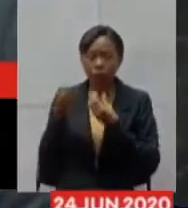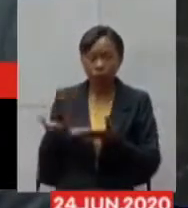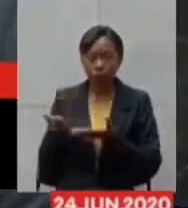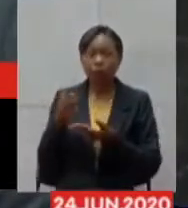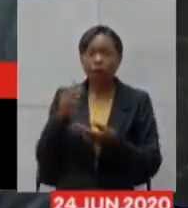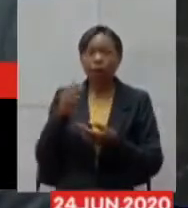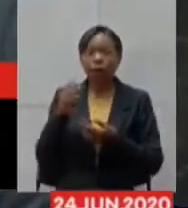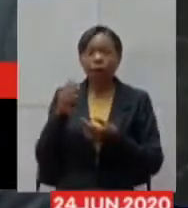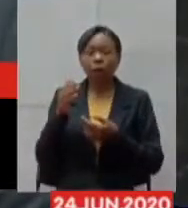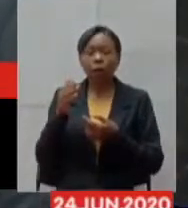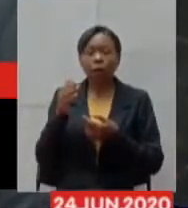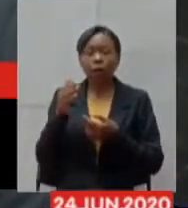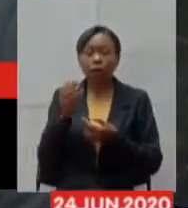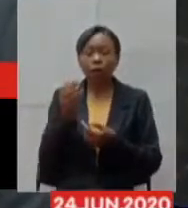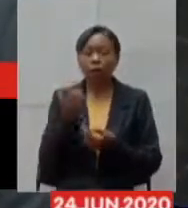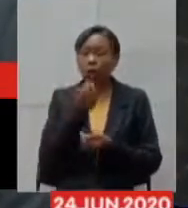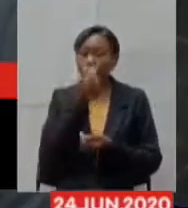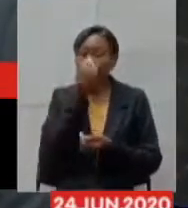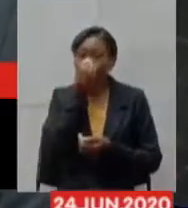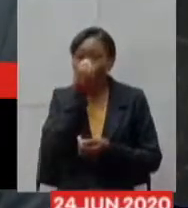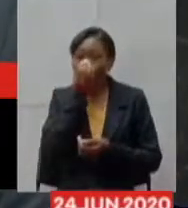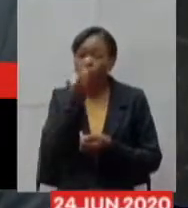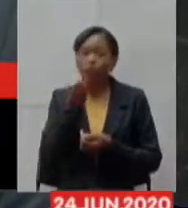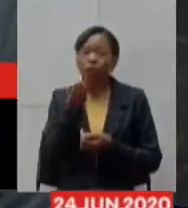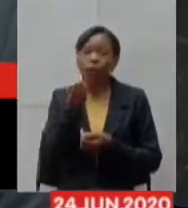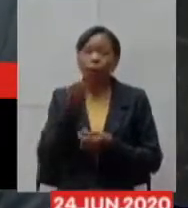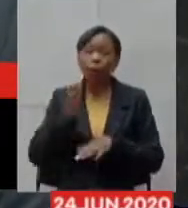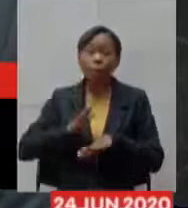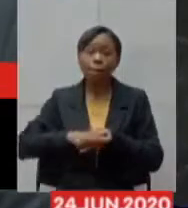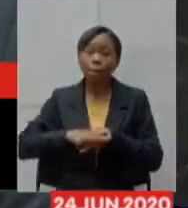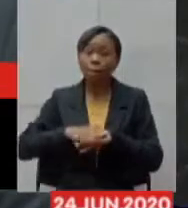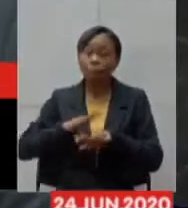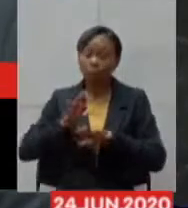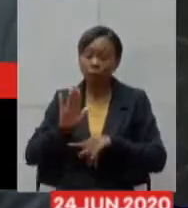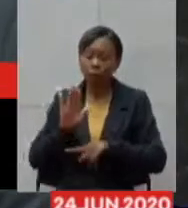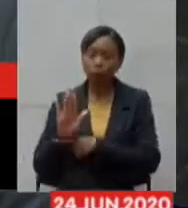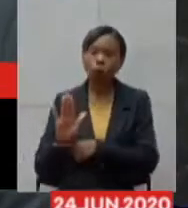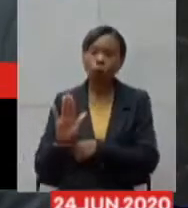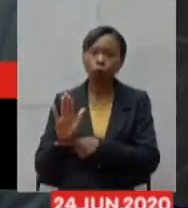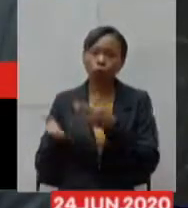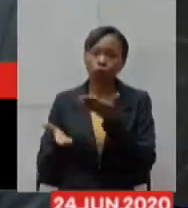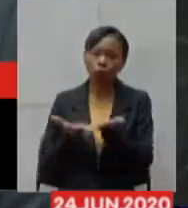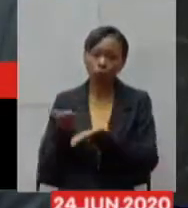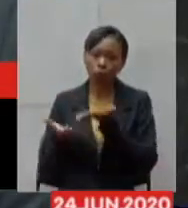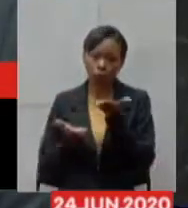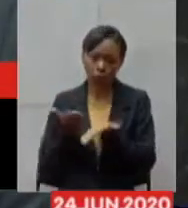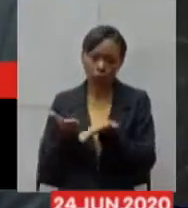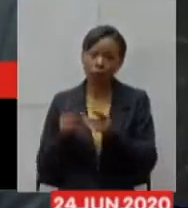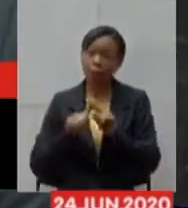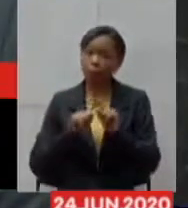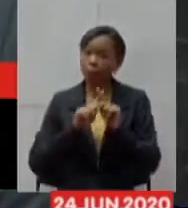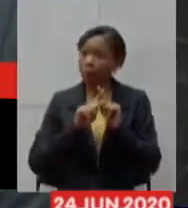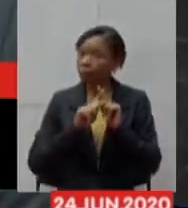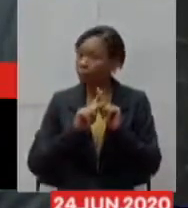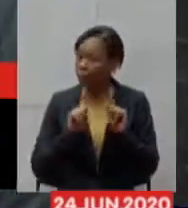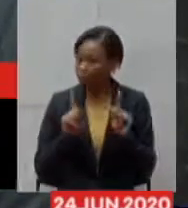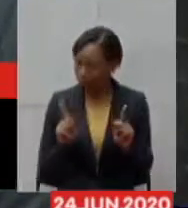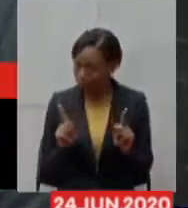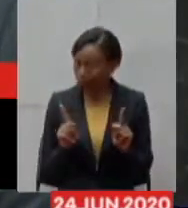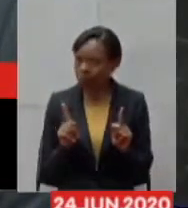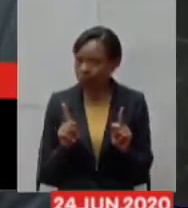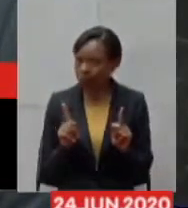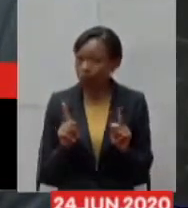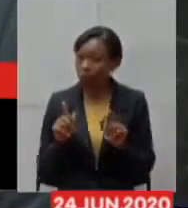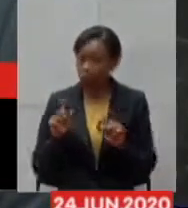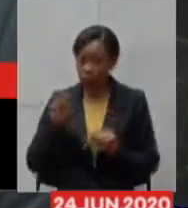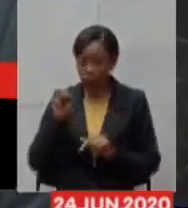aumentar um pouco a capacidade instalada lá mas eu gostaria de deixar aqui muito claro o seguinte nós vamos aumentar a